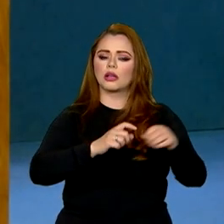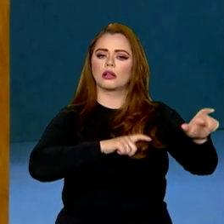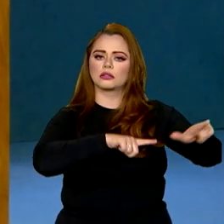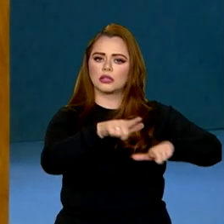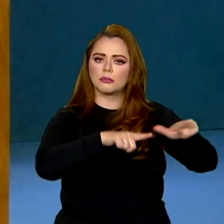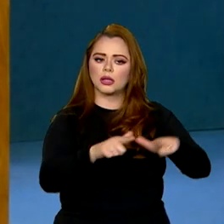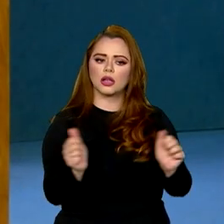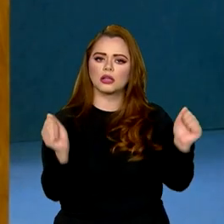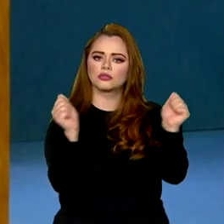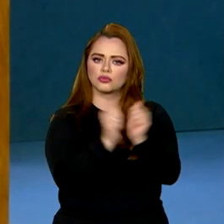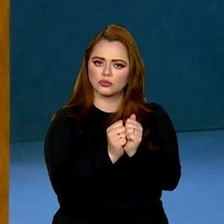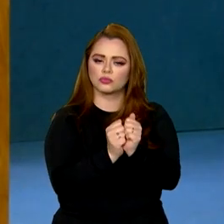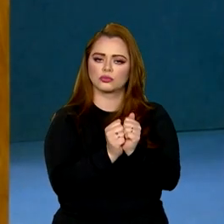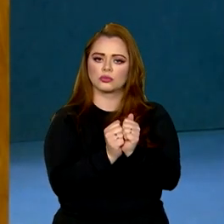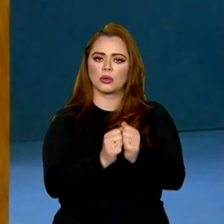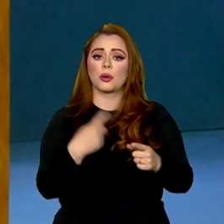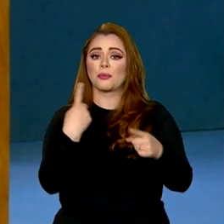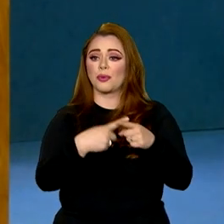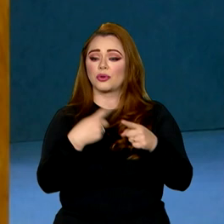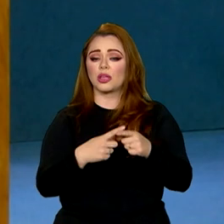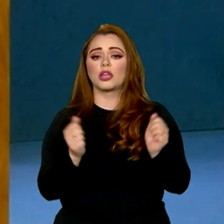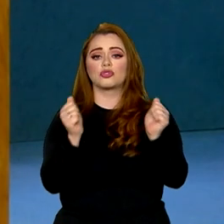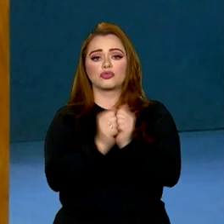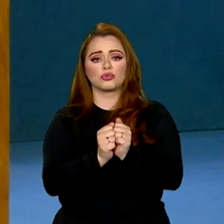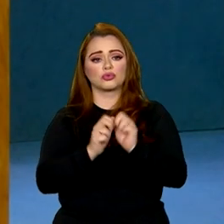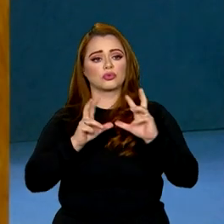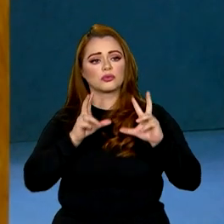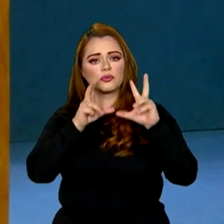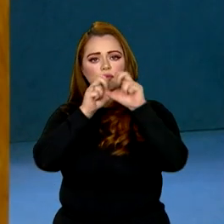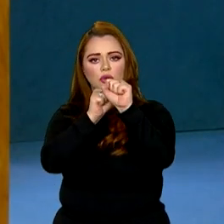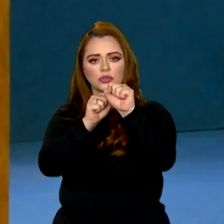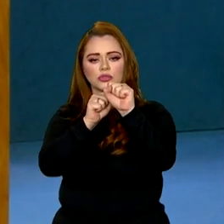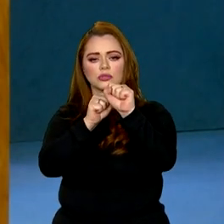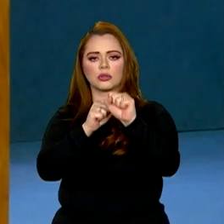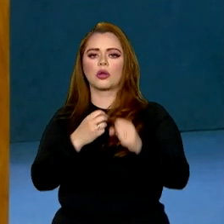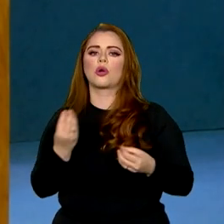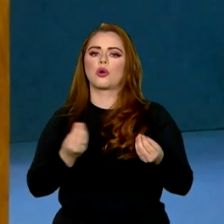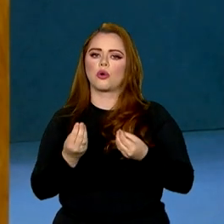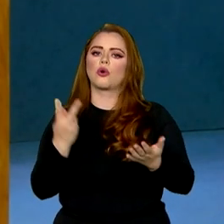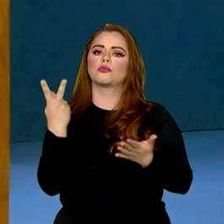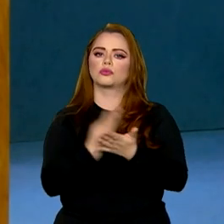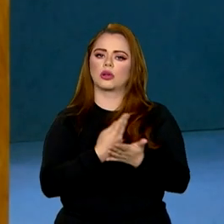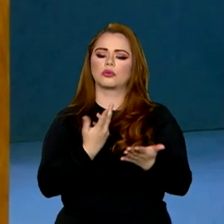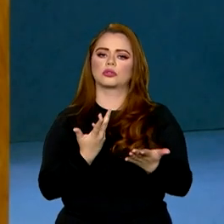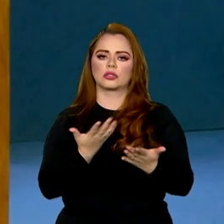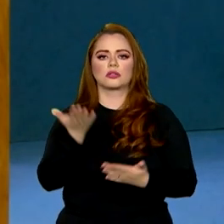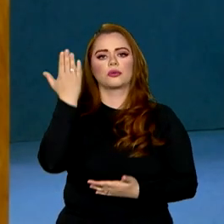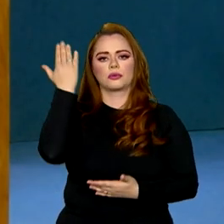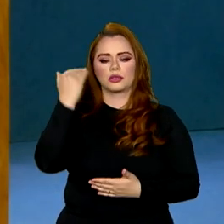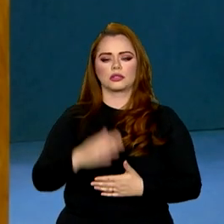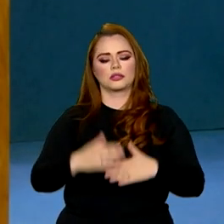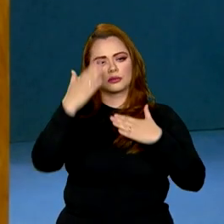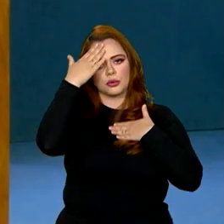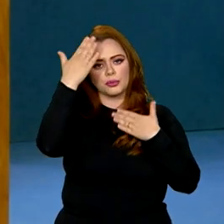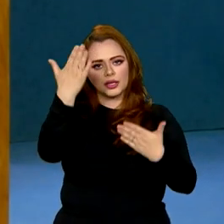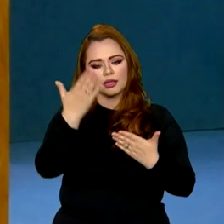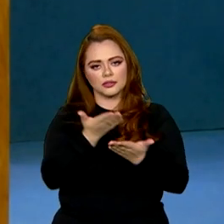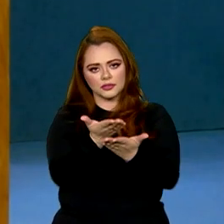juntos, porque juntos seremos fortes como nós já fizemos no passado. Muito obrigado, presidente.